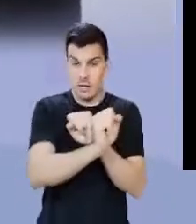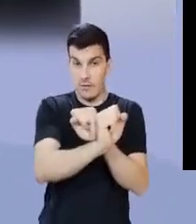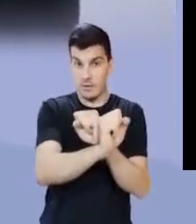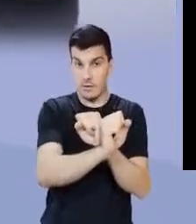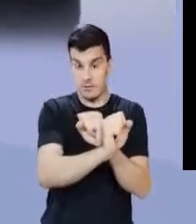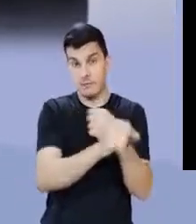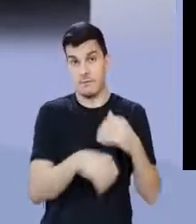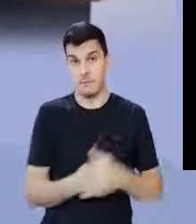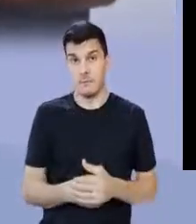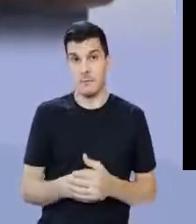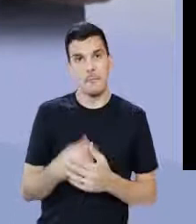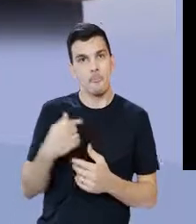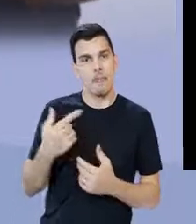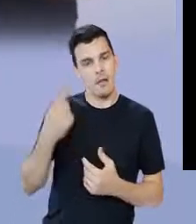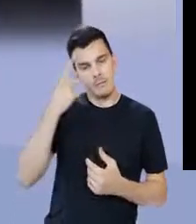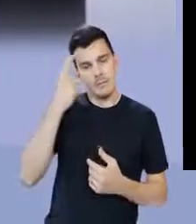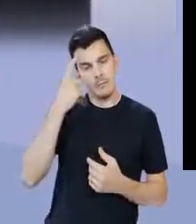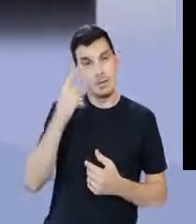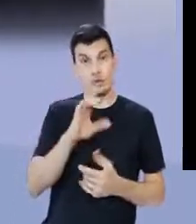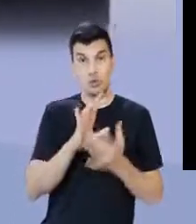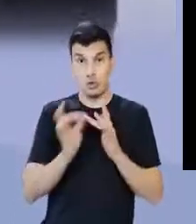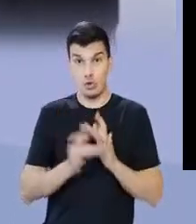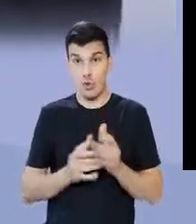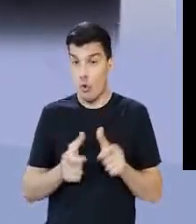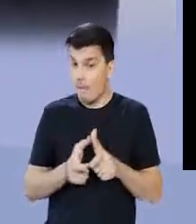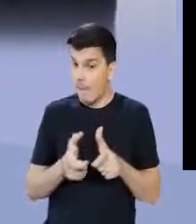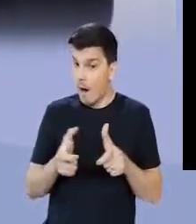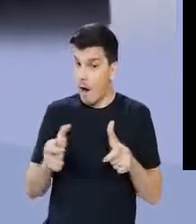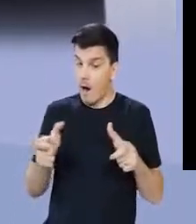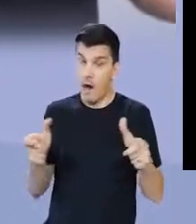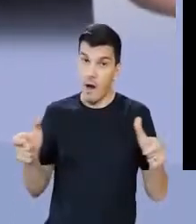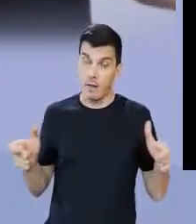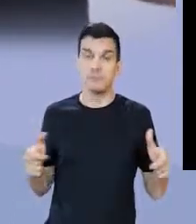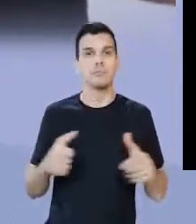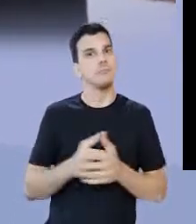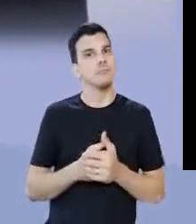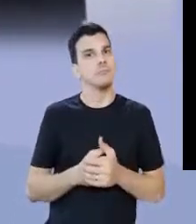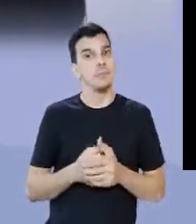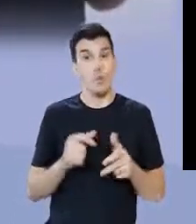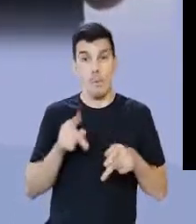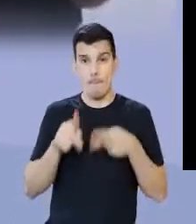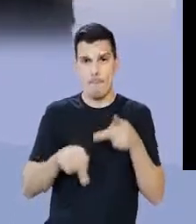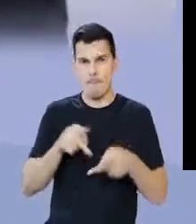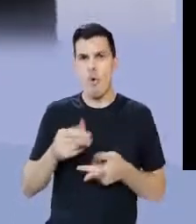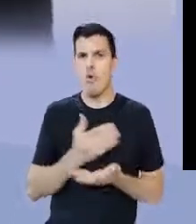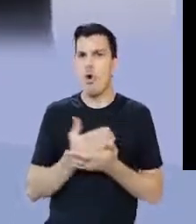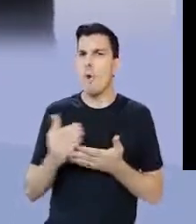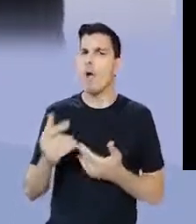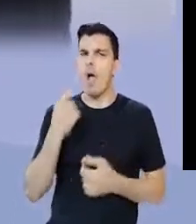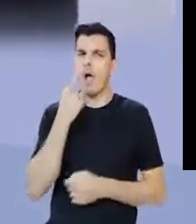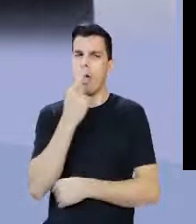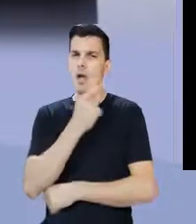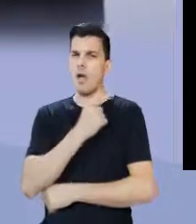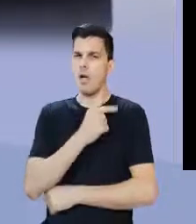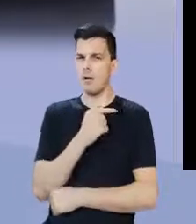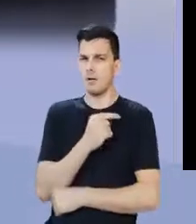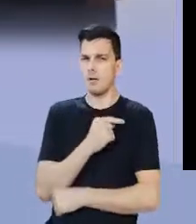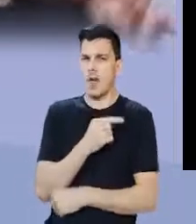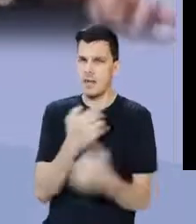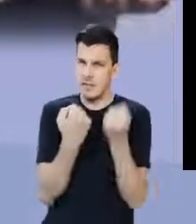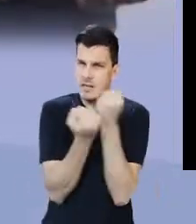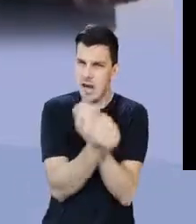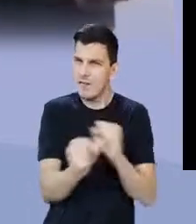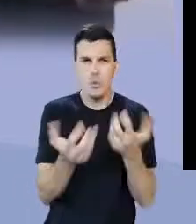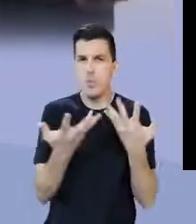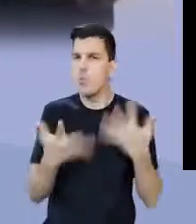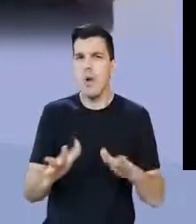questão de escravizar o próximo, essa filosofia passa a crescer, crescendo, a população começa a desconfiar da própria